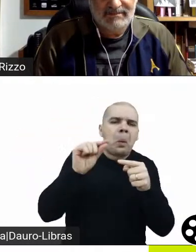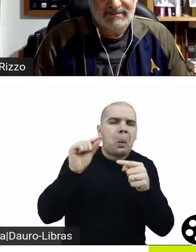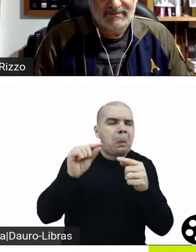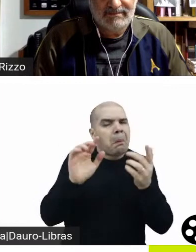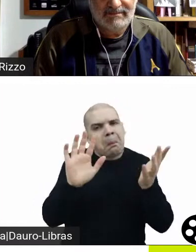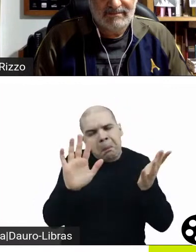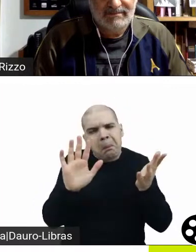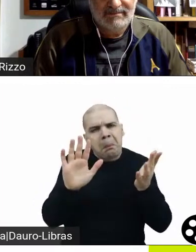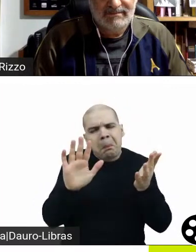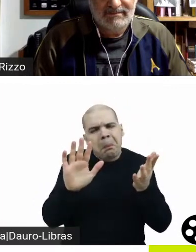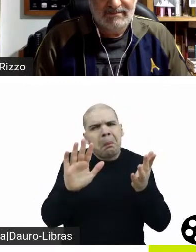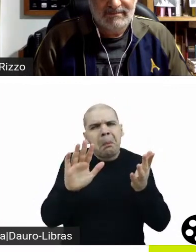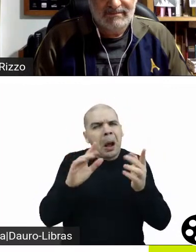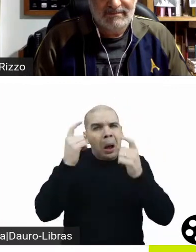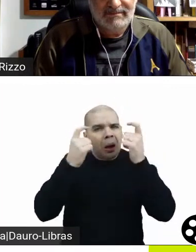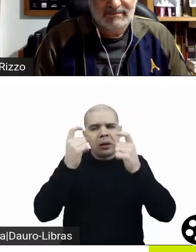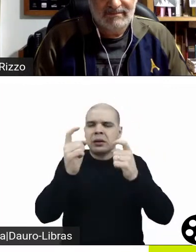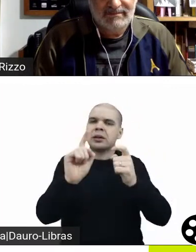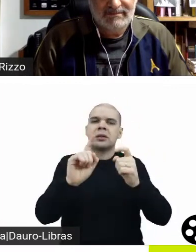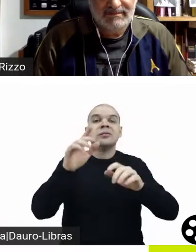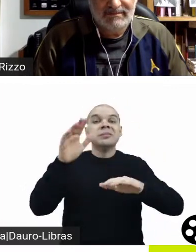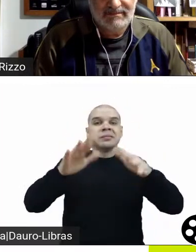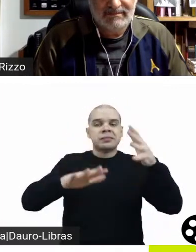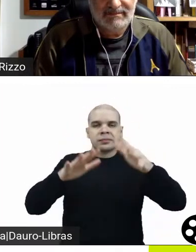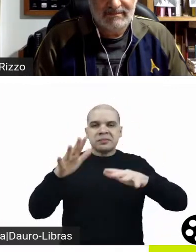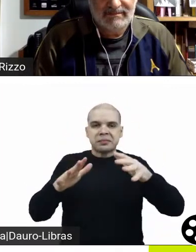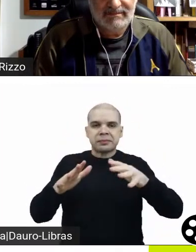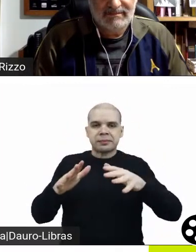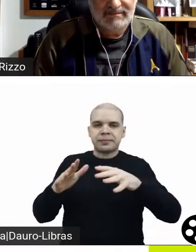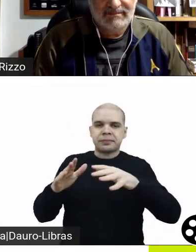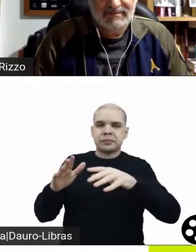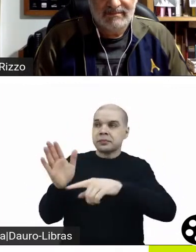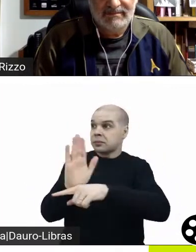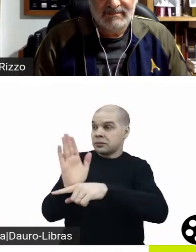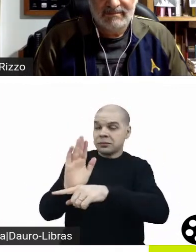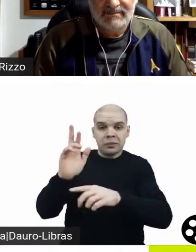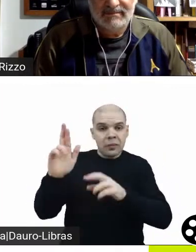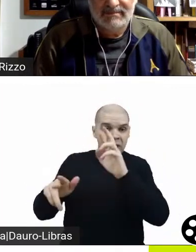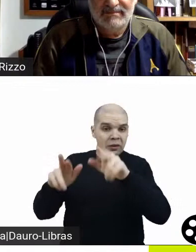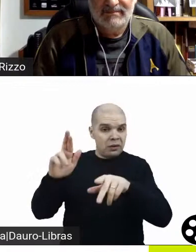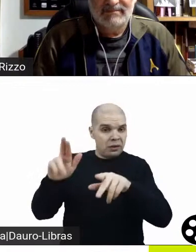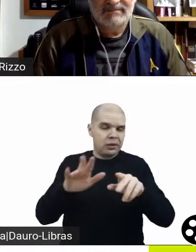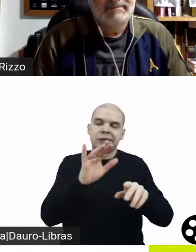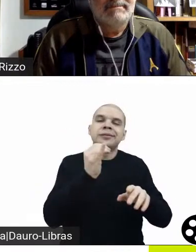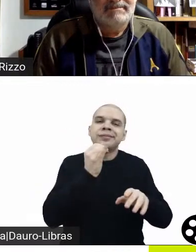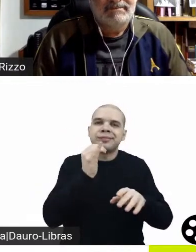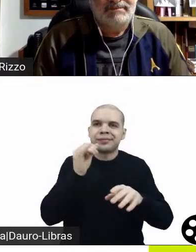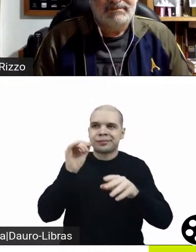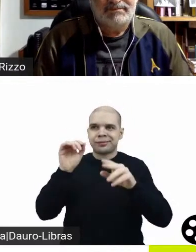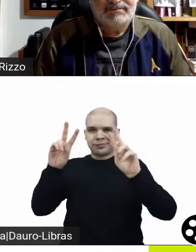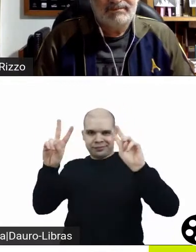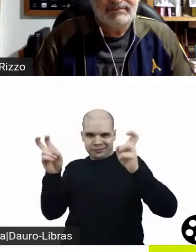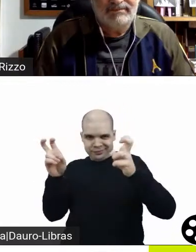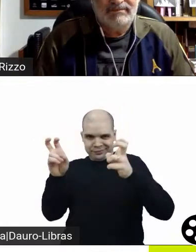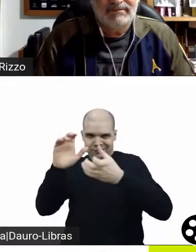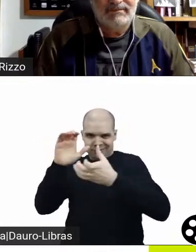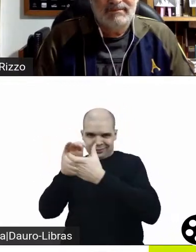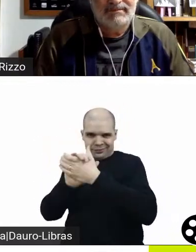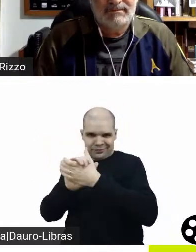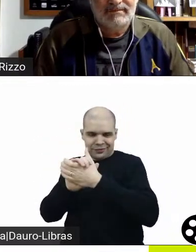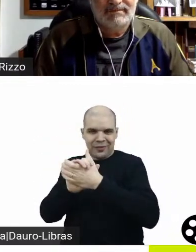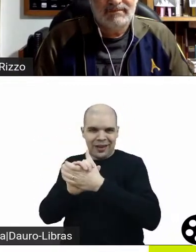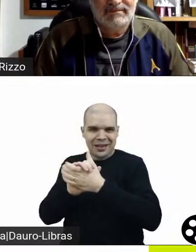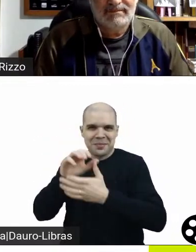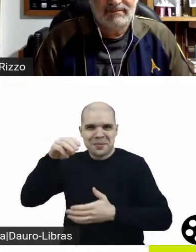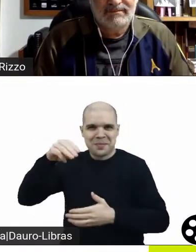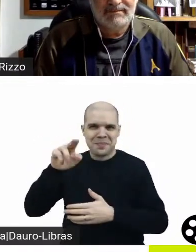aparência moderna do cinema do então. Eu acho até que o casamento de Muriel tem elementos românticos, ele